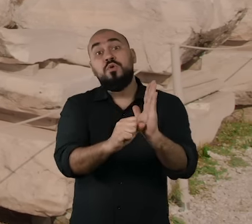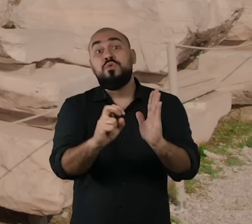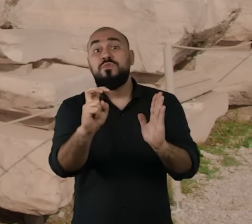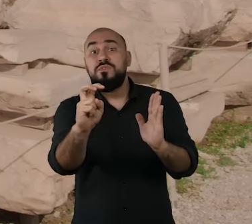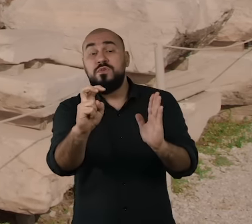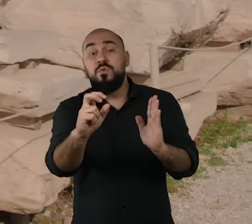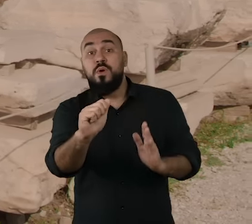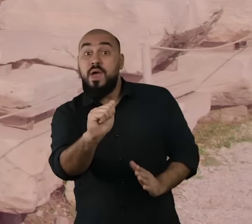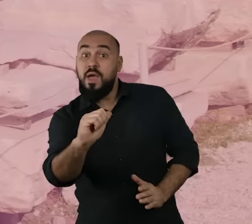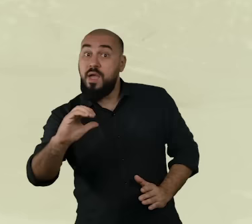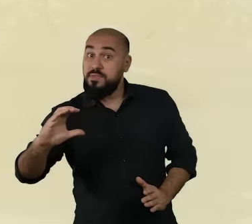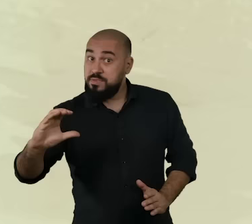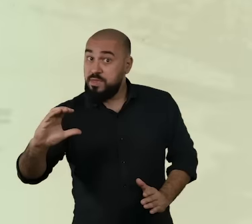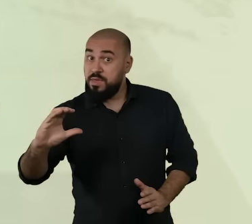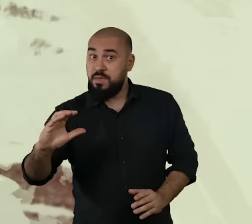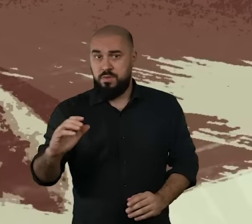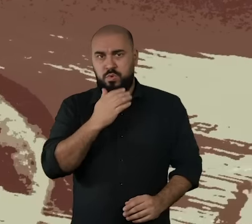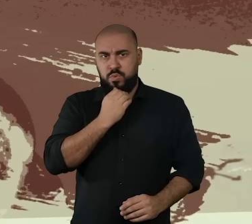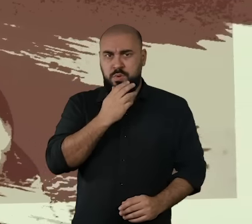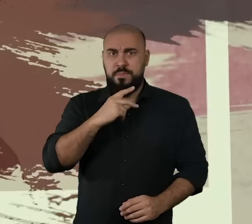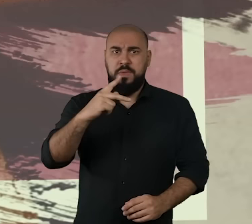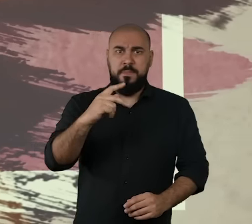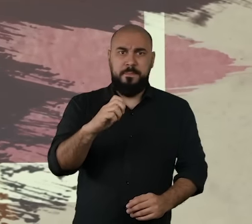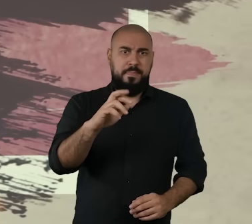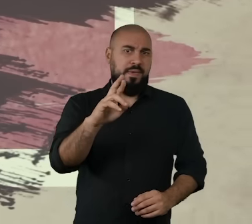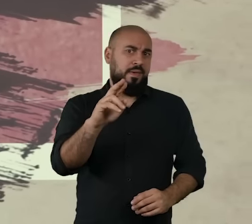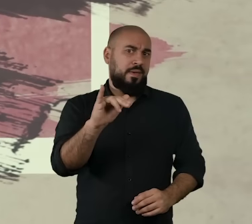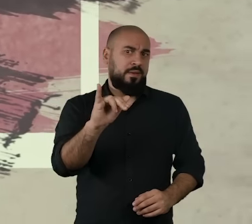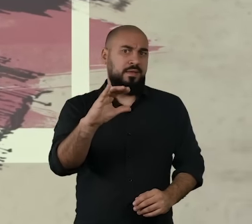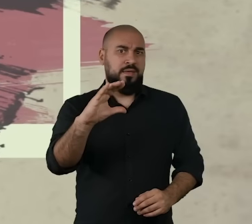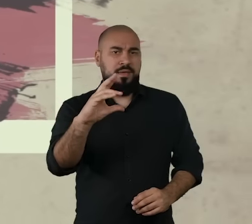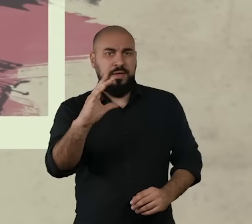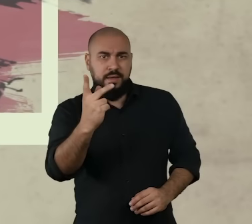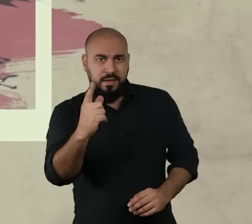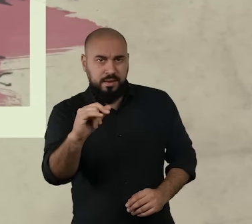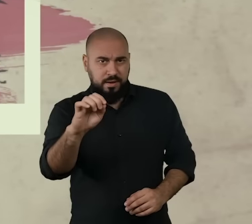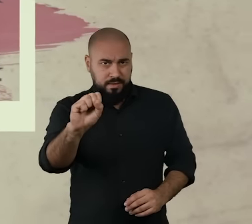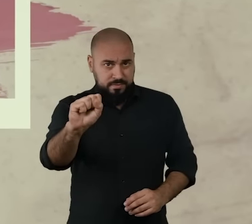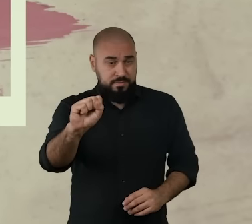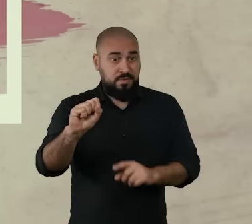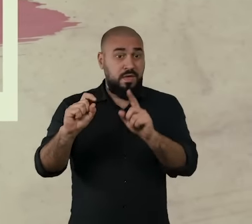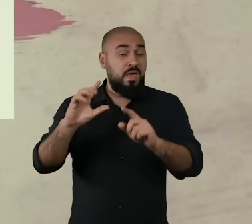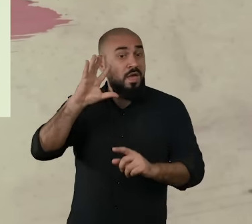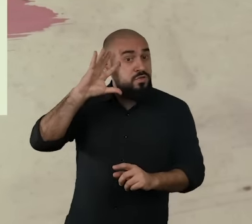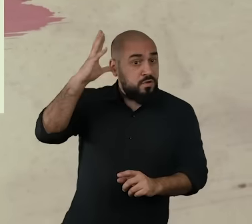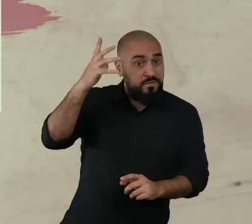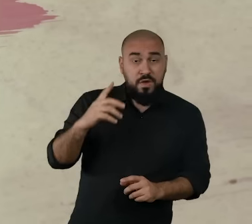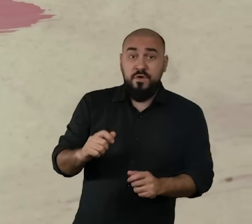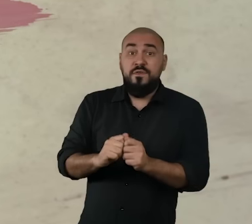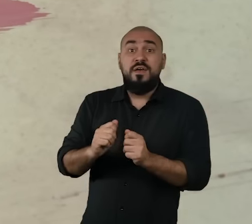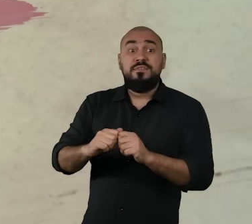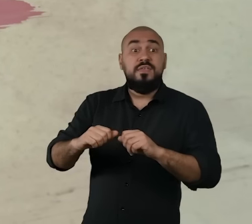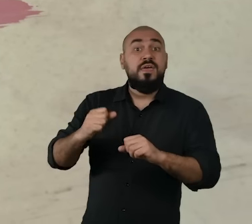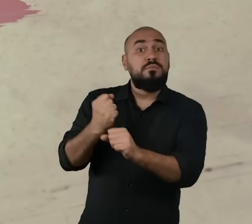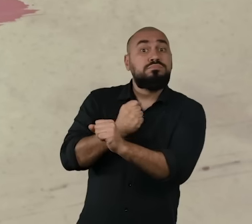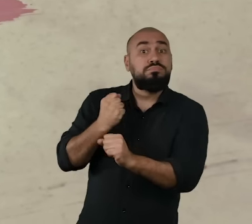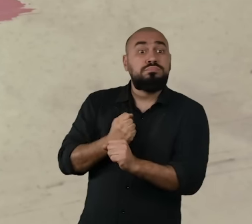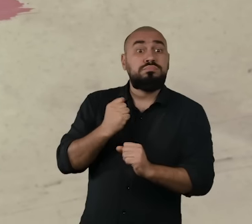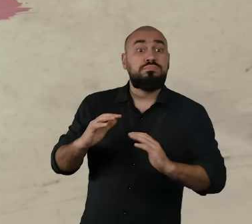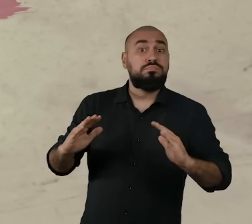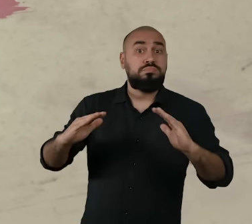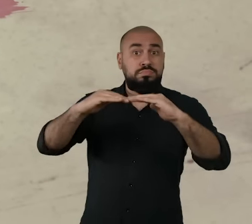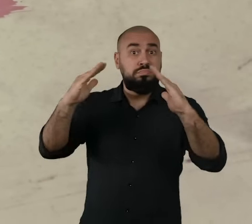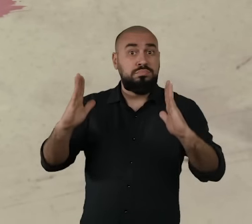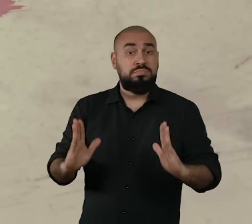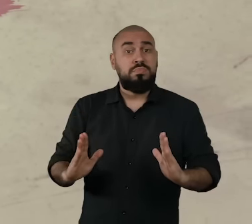de Cristo, quando Péricles, que era o administrador da cidade, resolveu fazer aqui em cima um monumento em homenagem